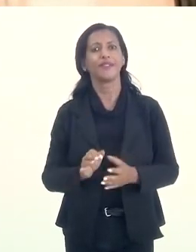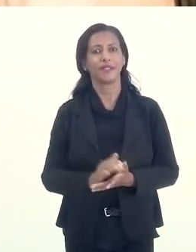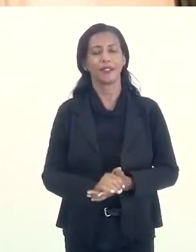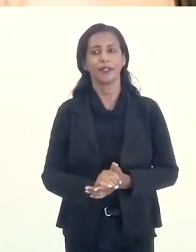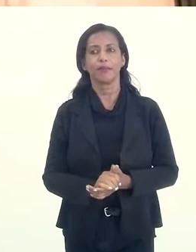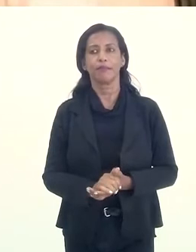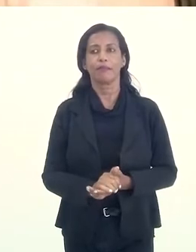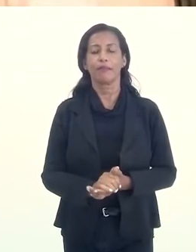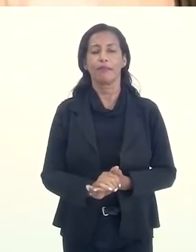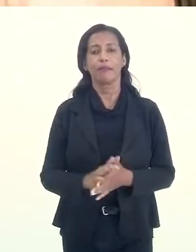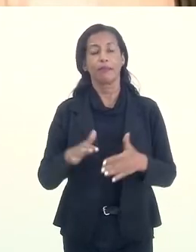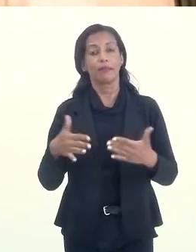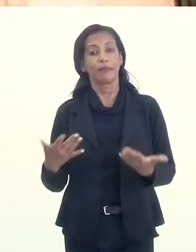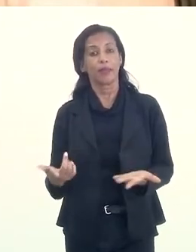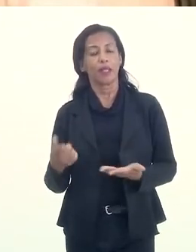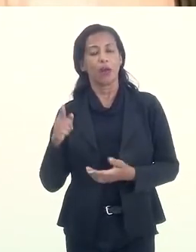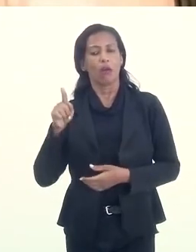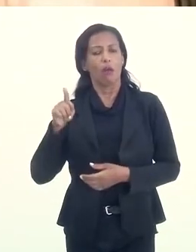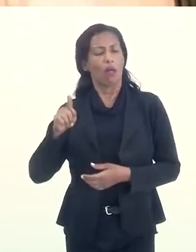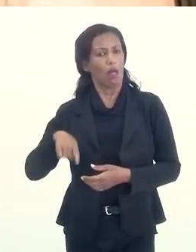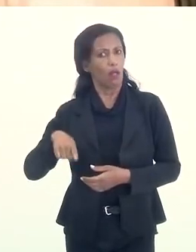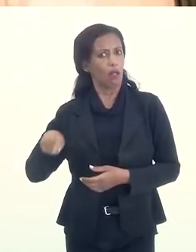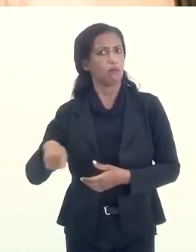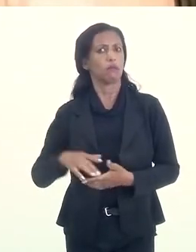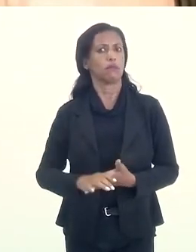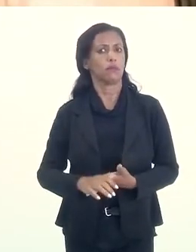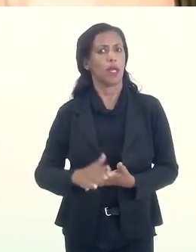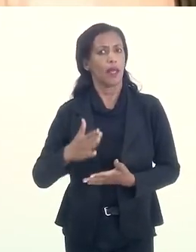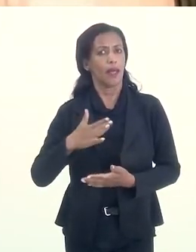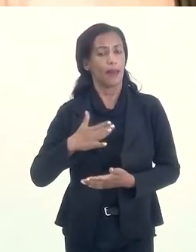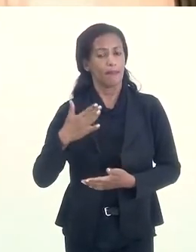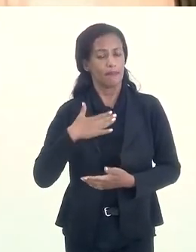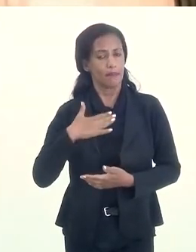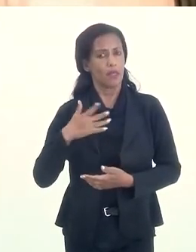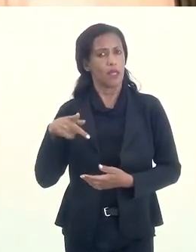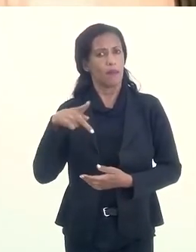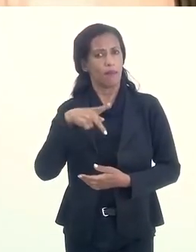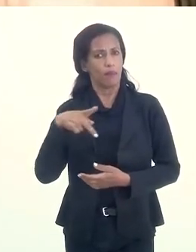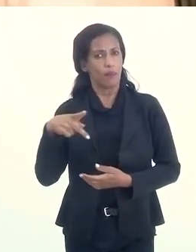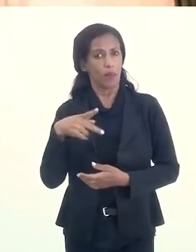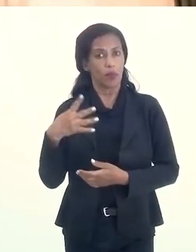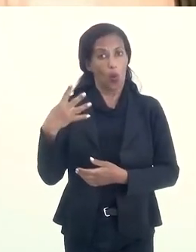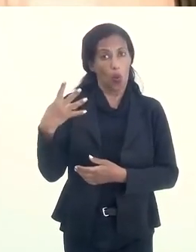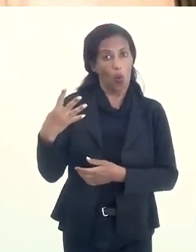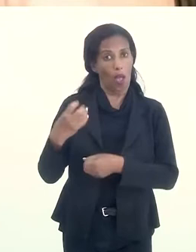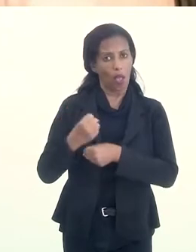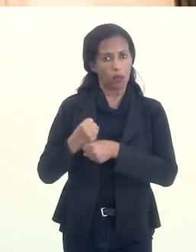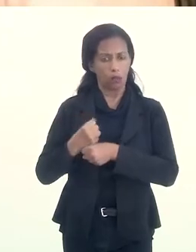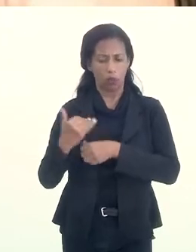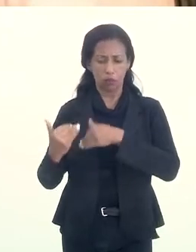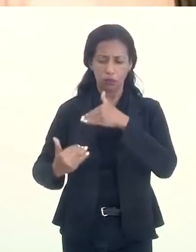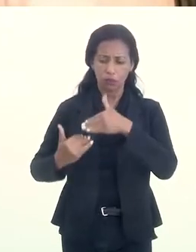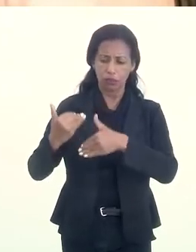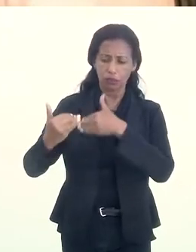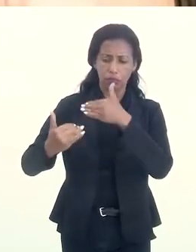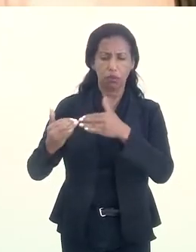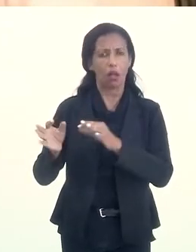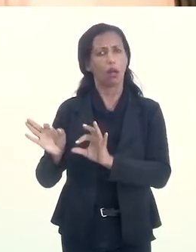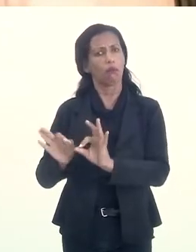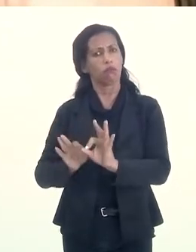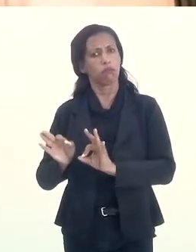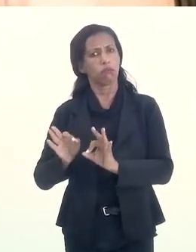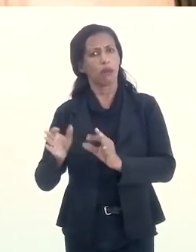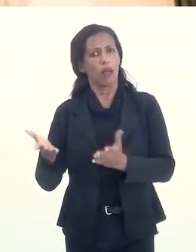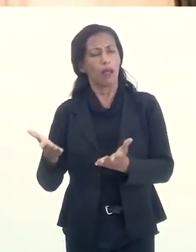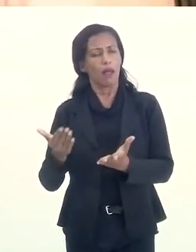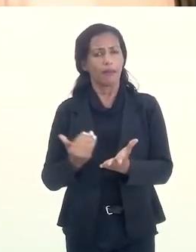correto? Então, ela, além de ter sido a minha professora dos quatro primeiros anos, foi de certo